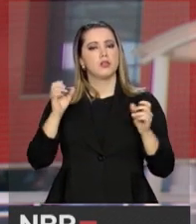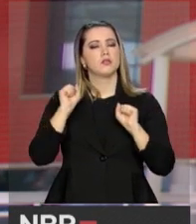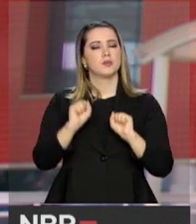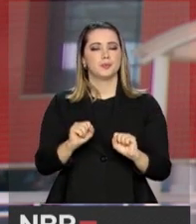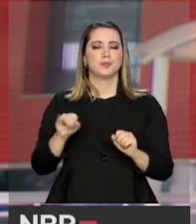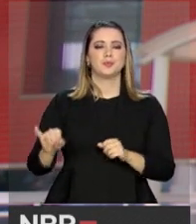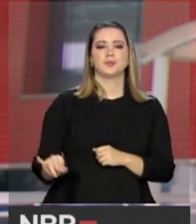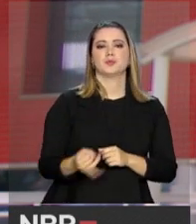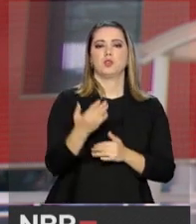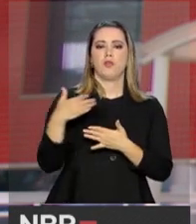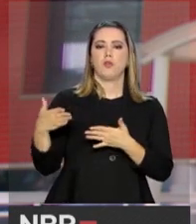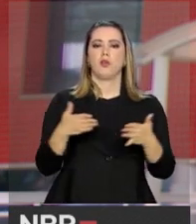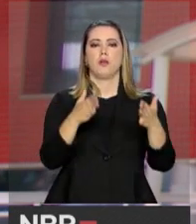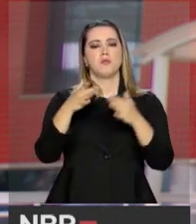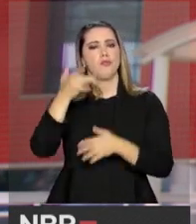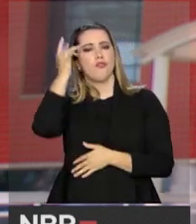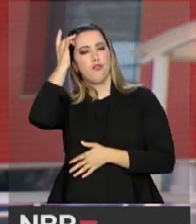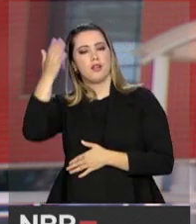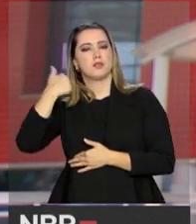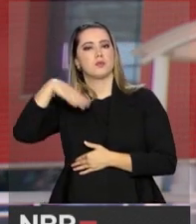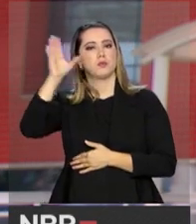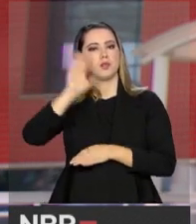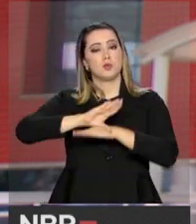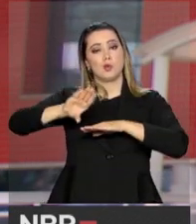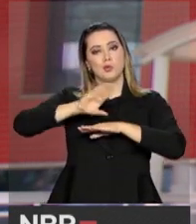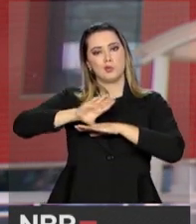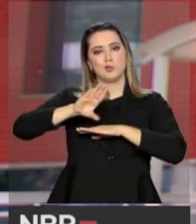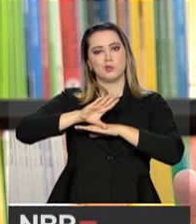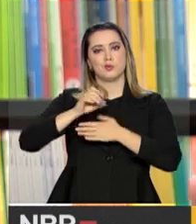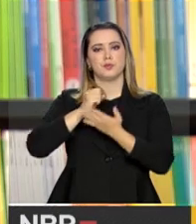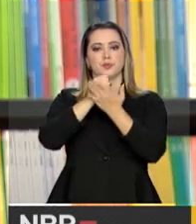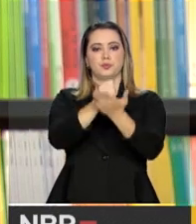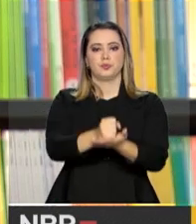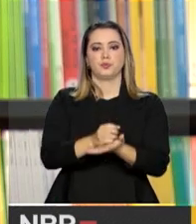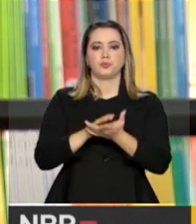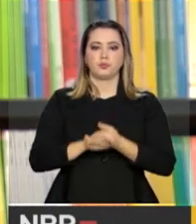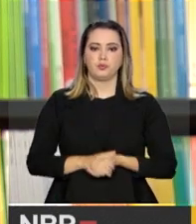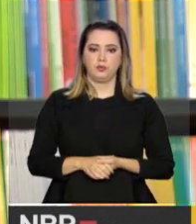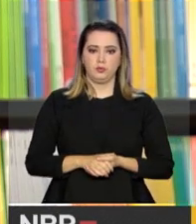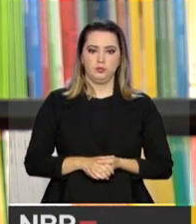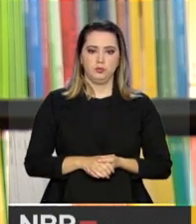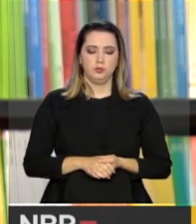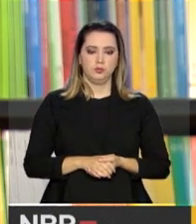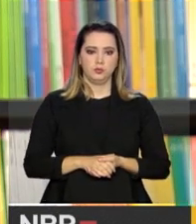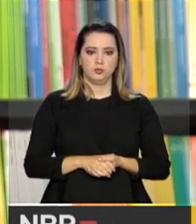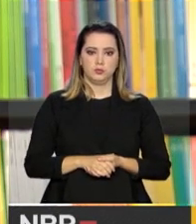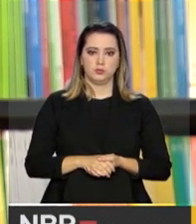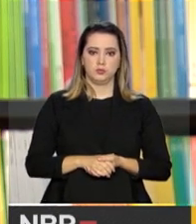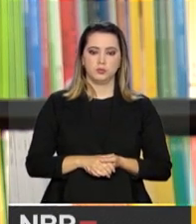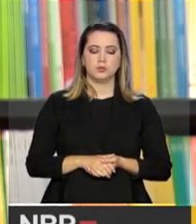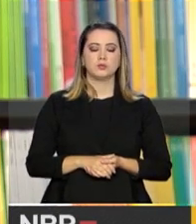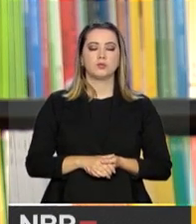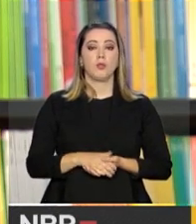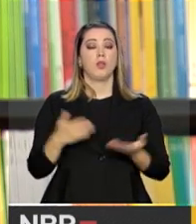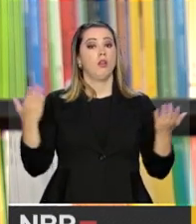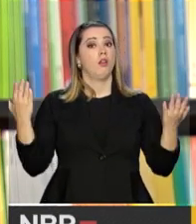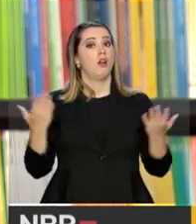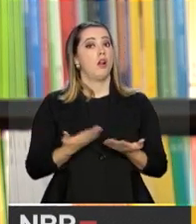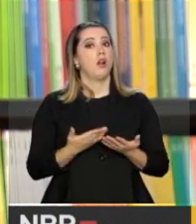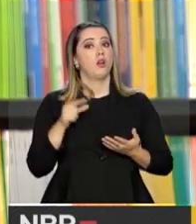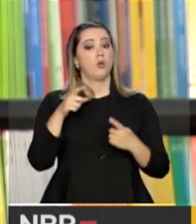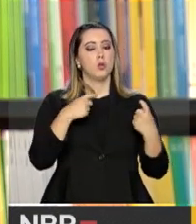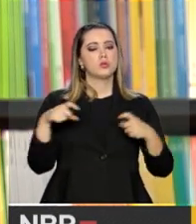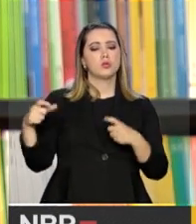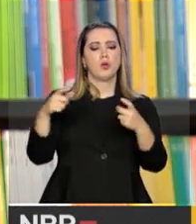facilitando o caminho para que mais cursos sejam oferecidos. As instituições agora estarão mais independentes para